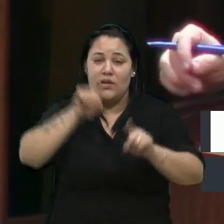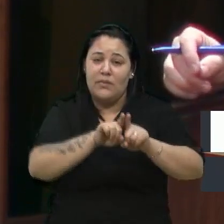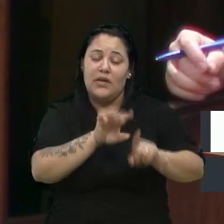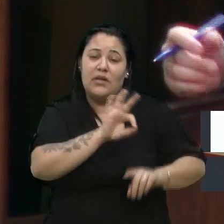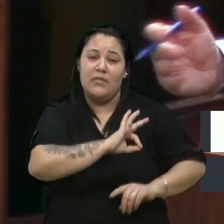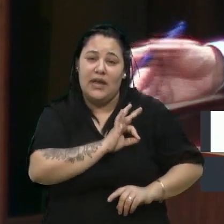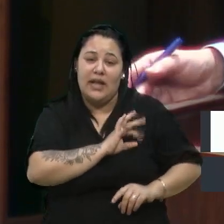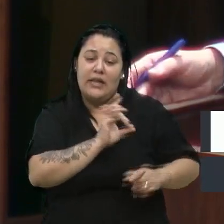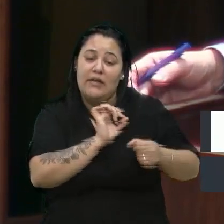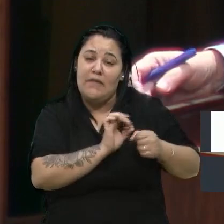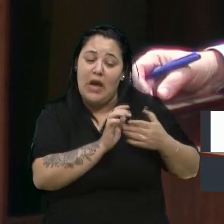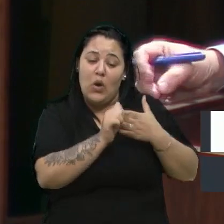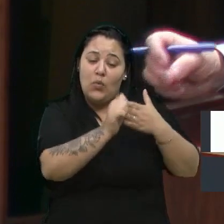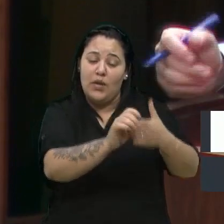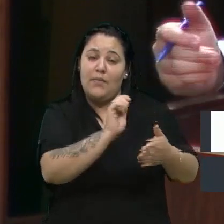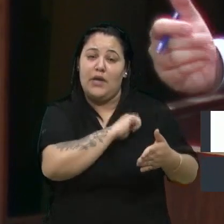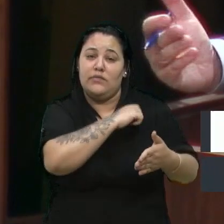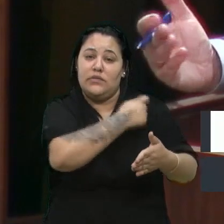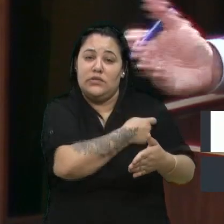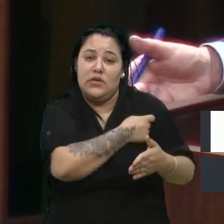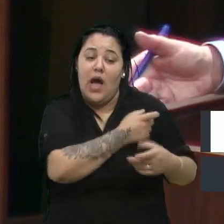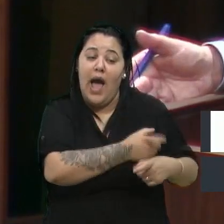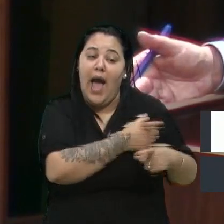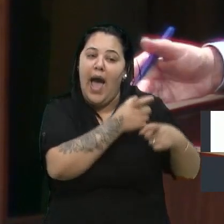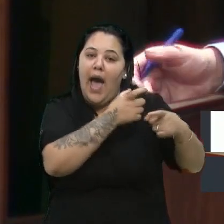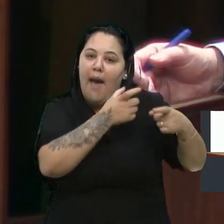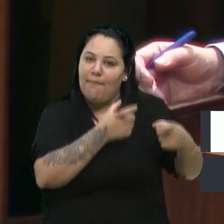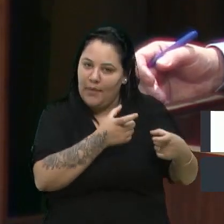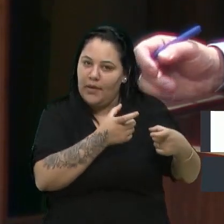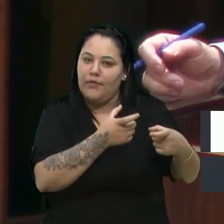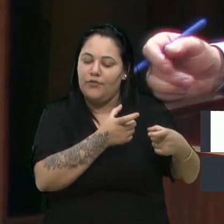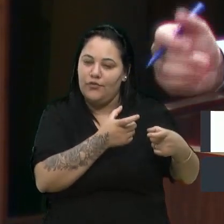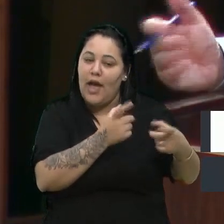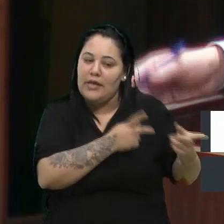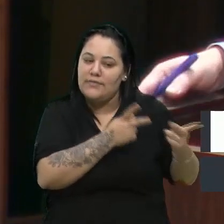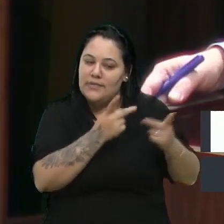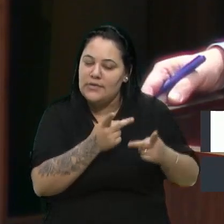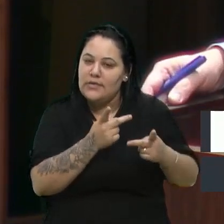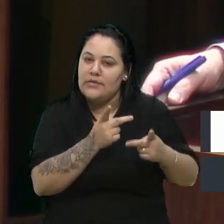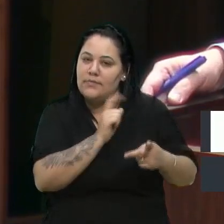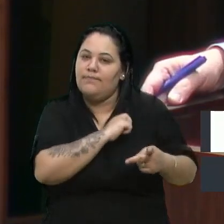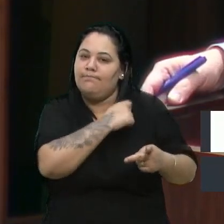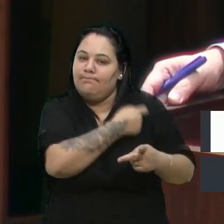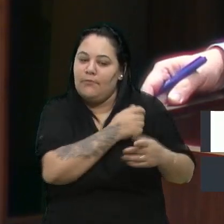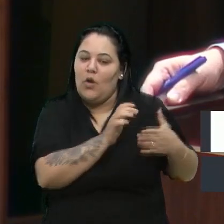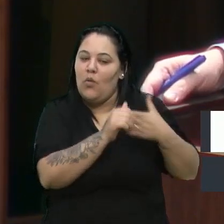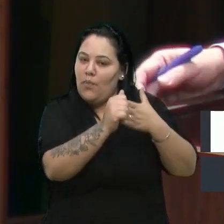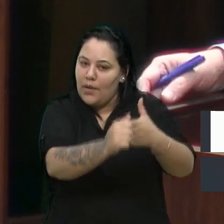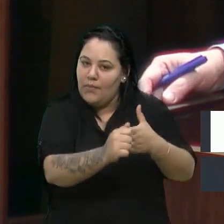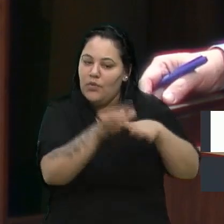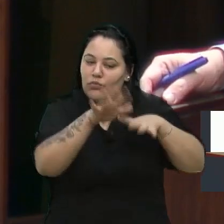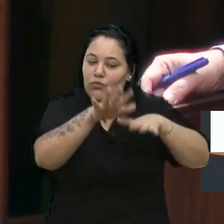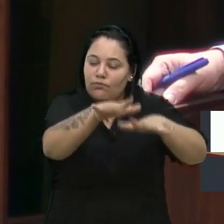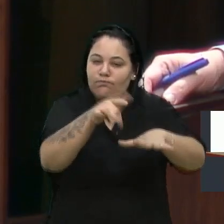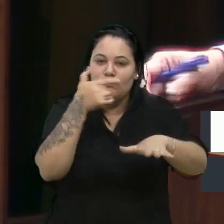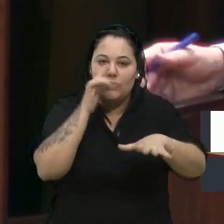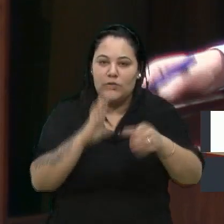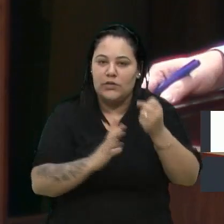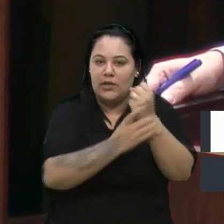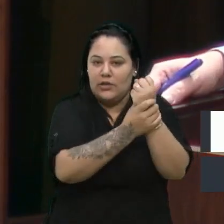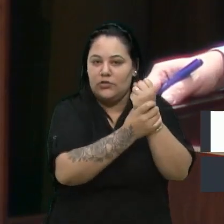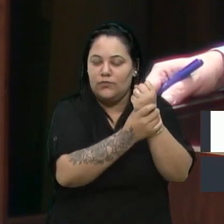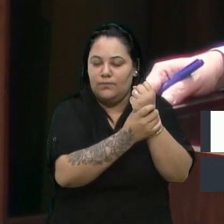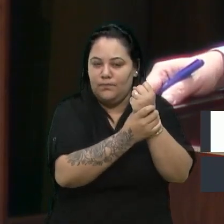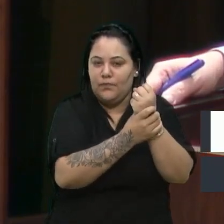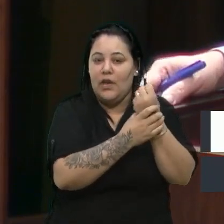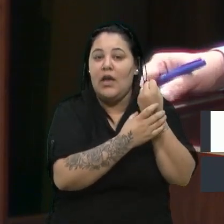que faça aquelas rondas, aumente as rondas, a fiscalização ali do trânsito, para garantir a segurança